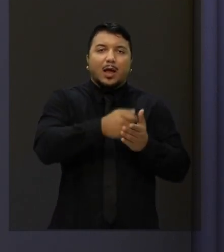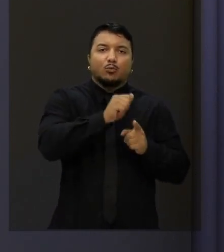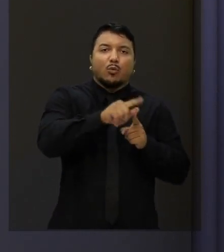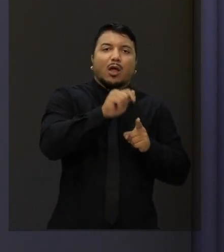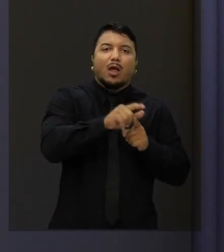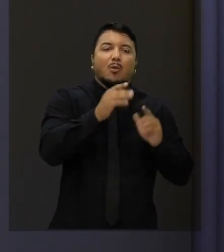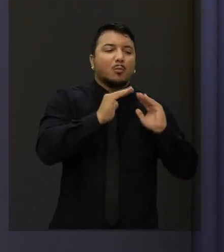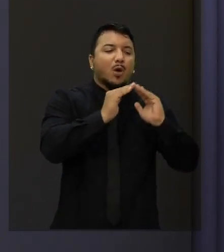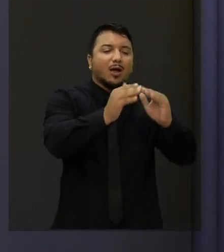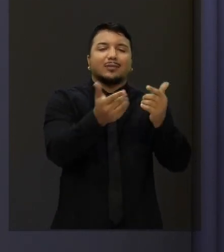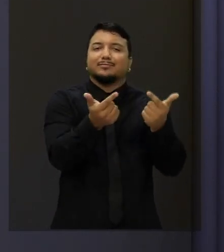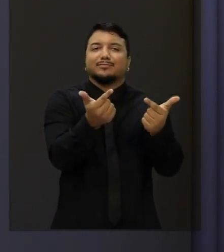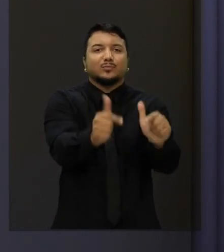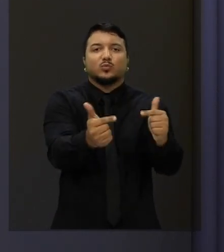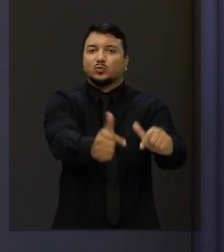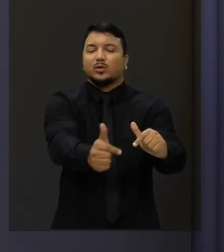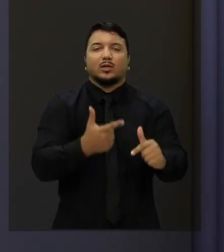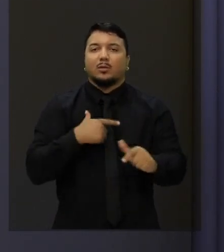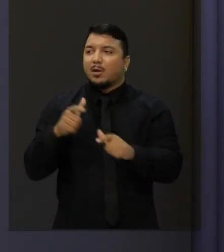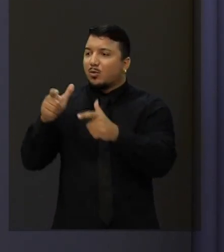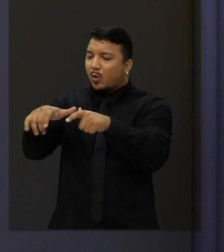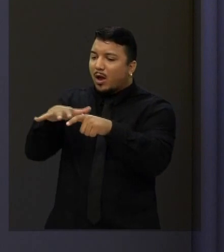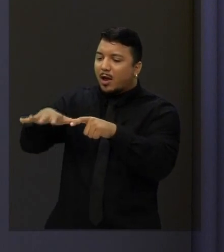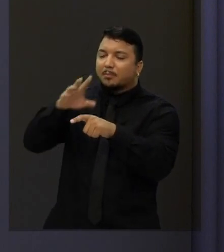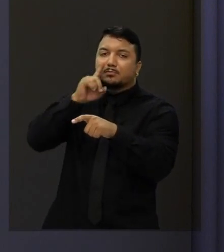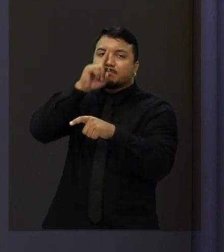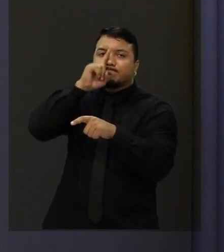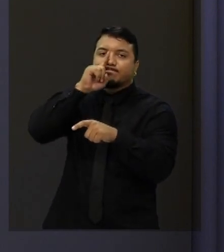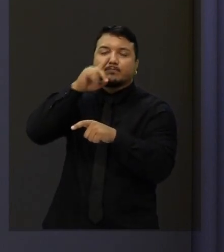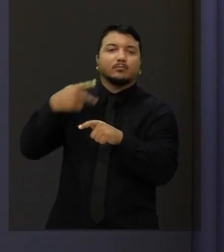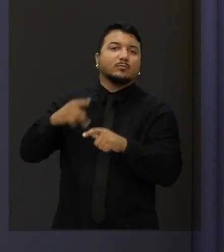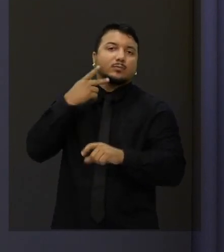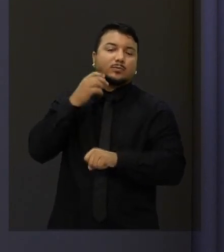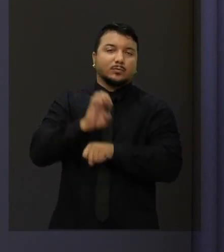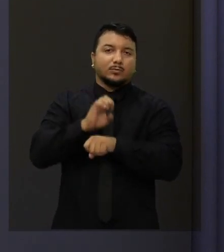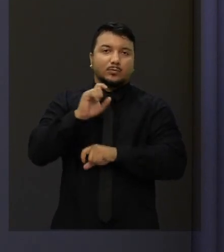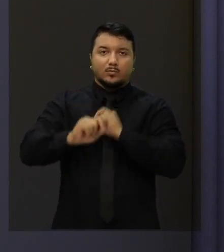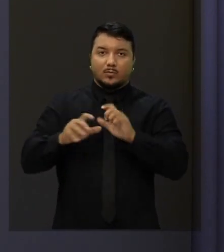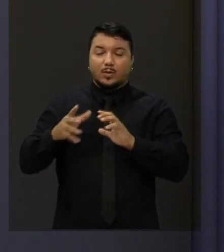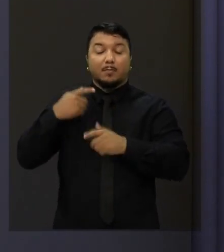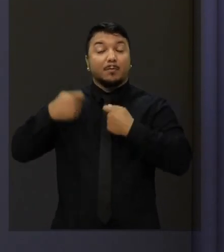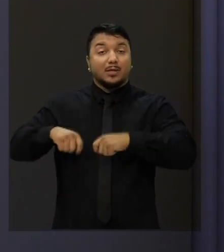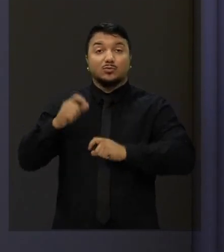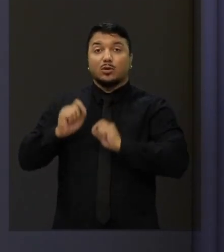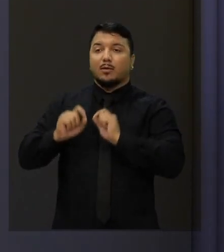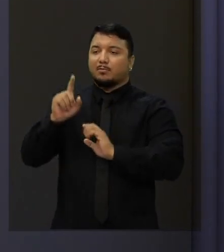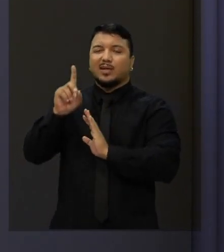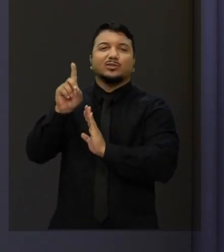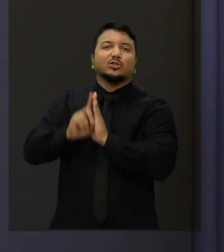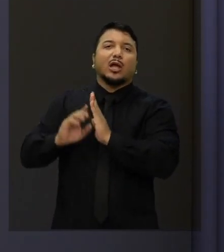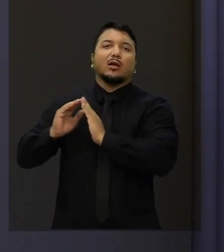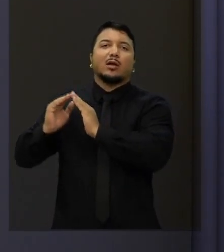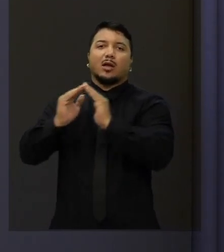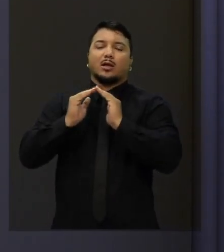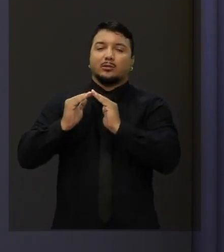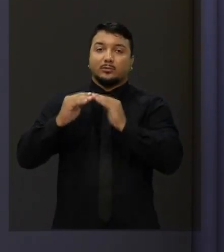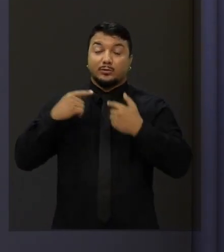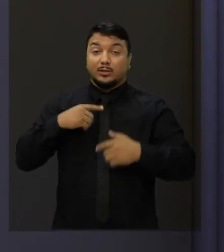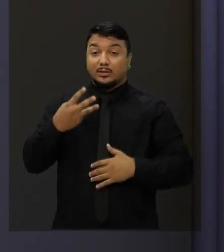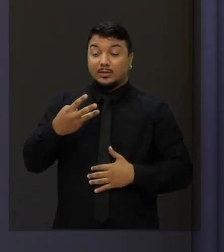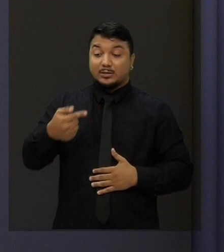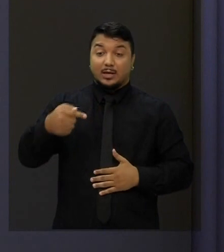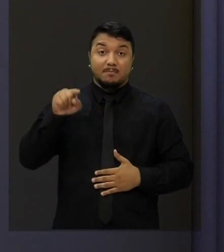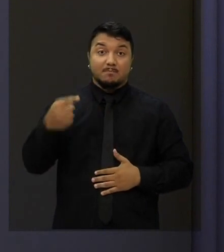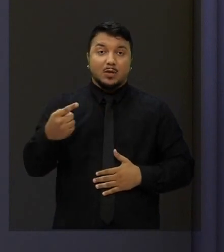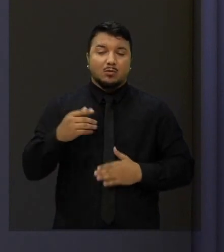morar, vivem em áreas de risco. Portanto, nós precisamos, no Estado do Ceará, de uma política habitacional. No nosso governo, nós fizemos 37 mil unidades